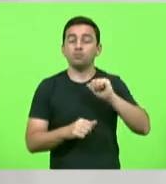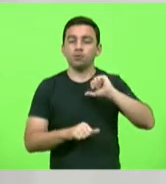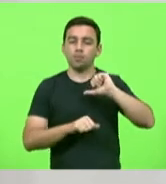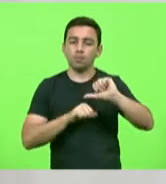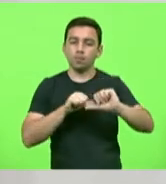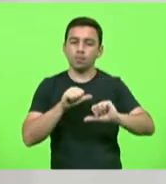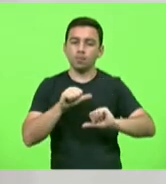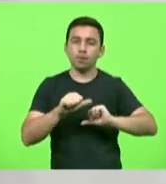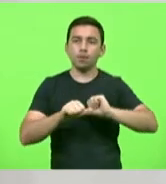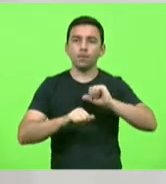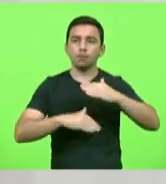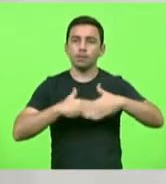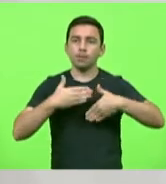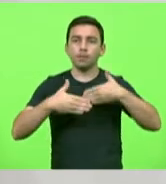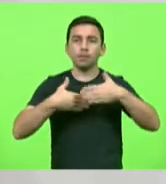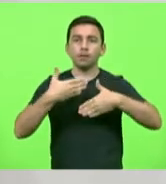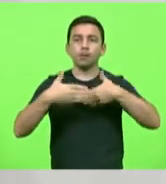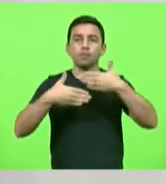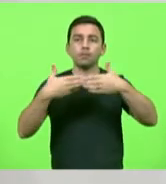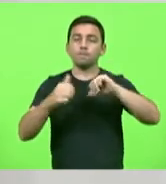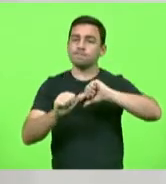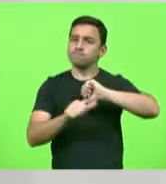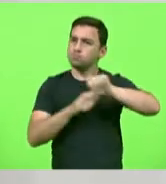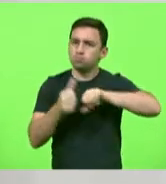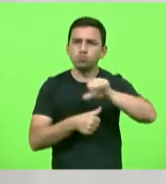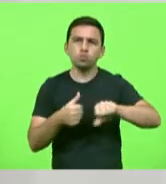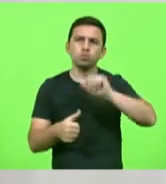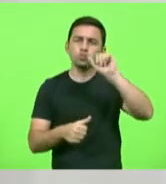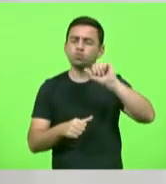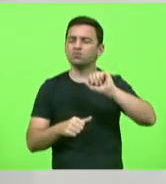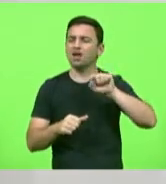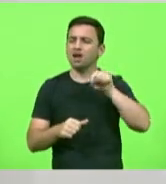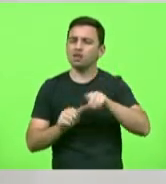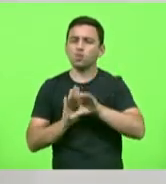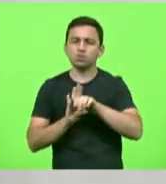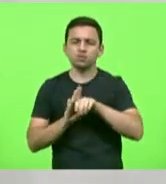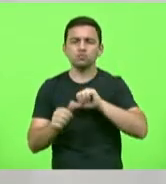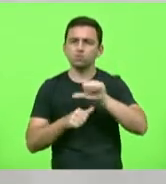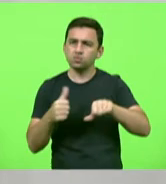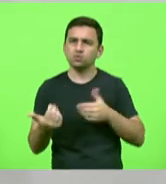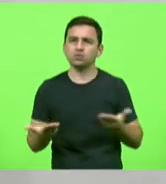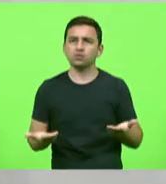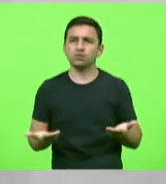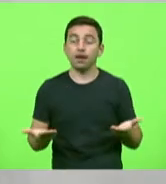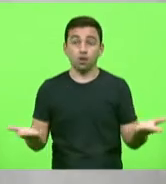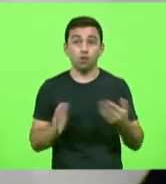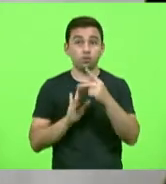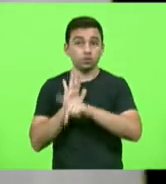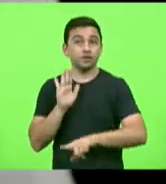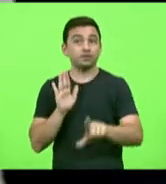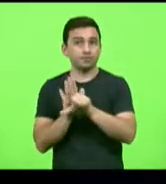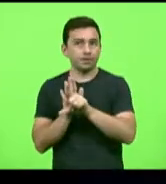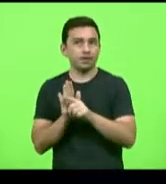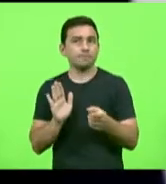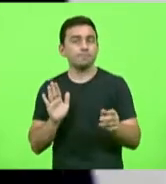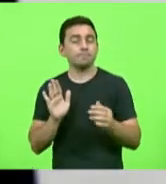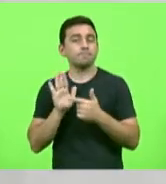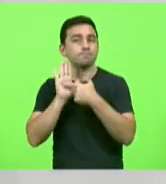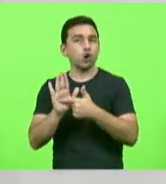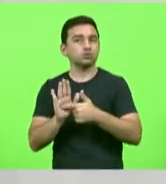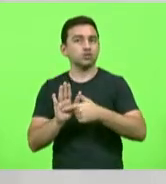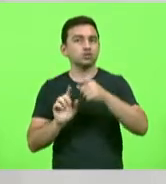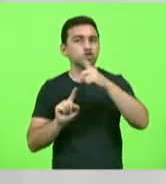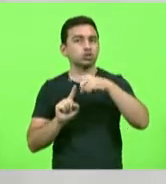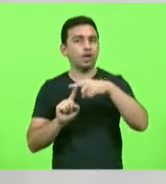vai evoluindo e mudando os seus conceitos e nesse projeto de lei que agora tipifica como multa